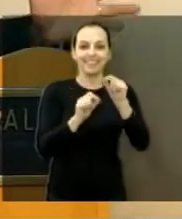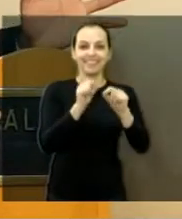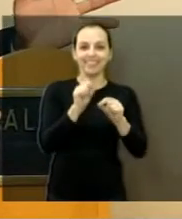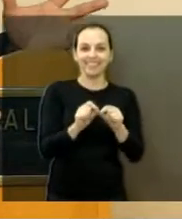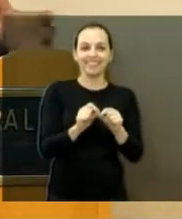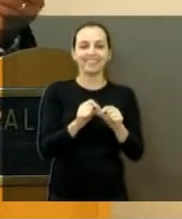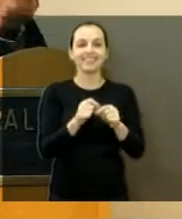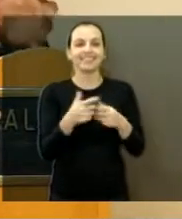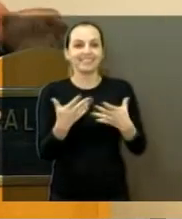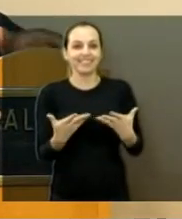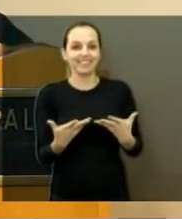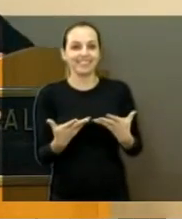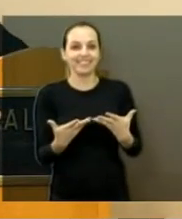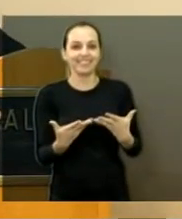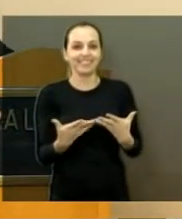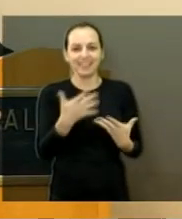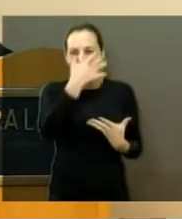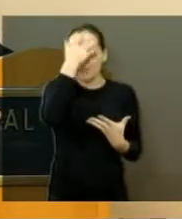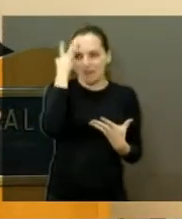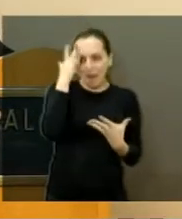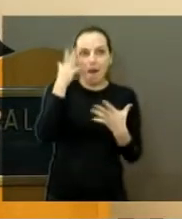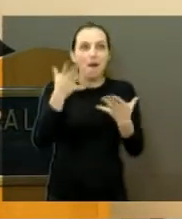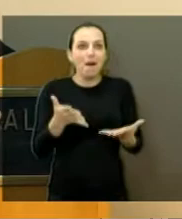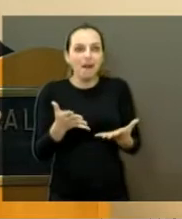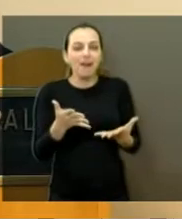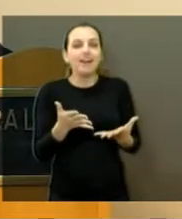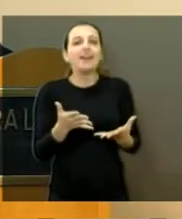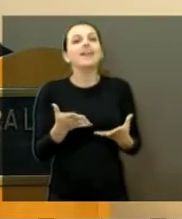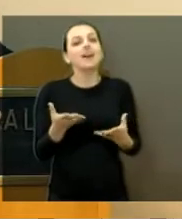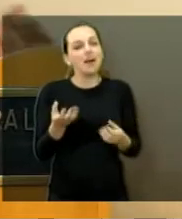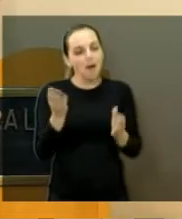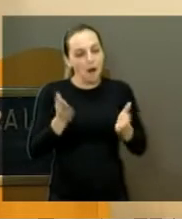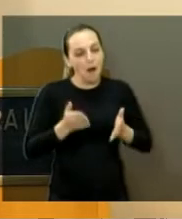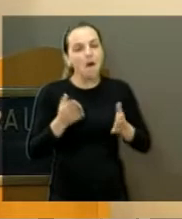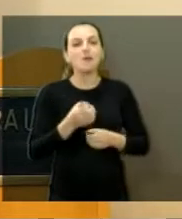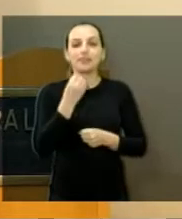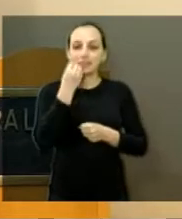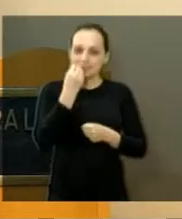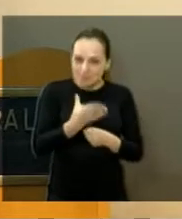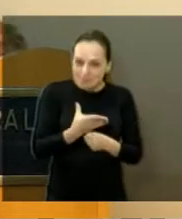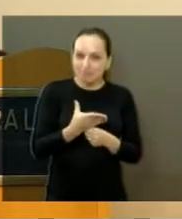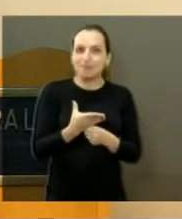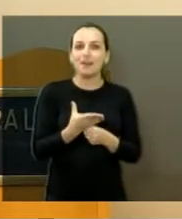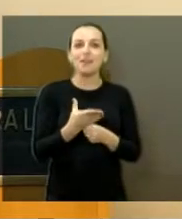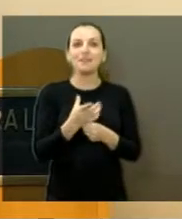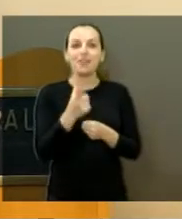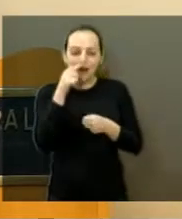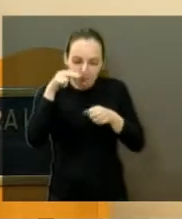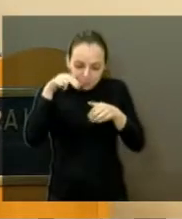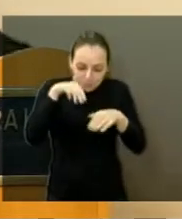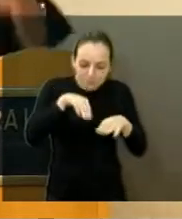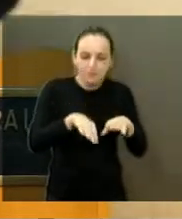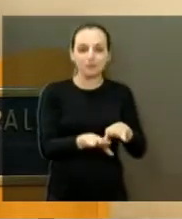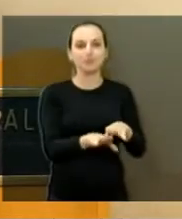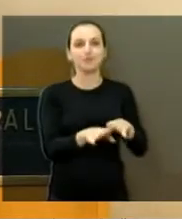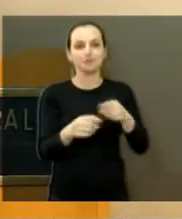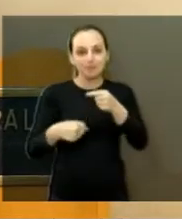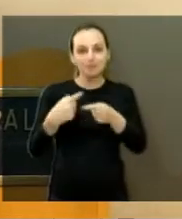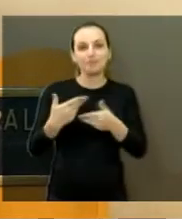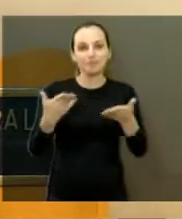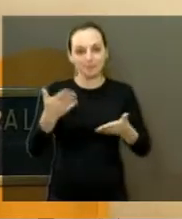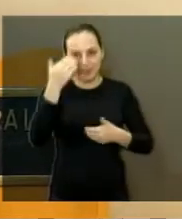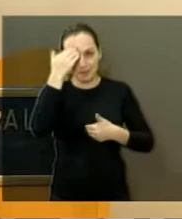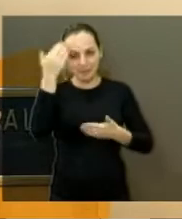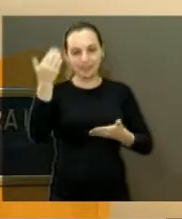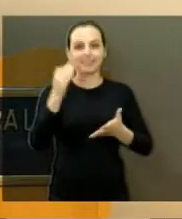nossa, olha quanta gente. Falei, hoje vai ser bom. Hoje é nossa praia, hoje vamos nadar no rio. Não pode se afogar no rio, né? Pode passar. Obrigado,